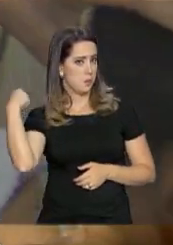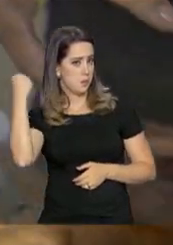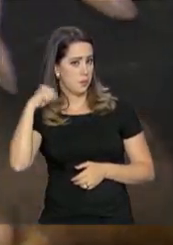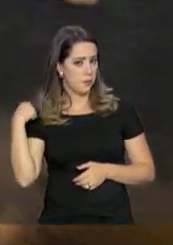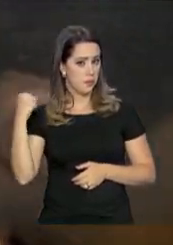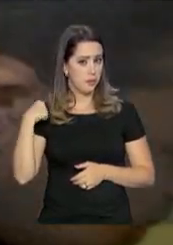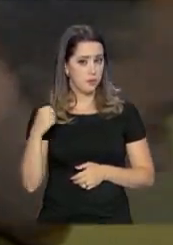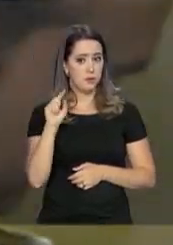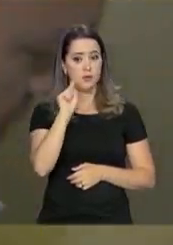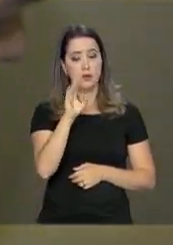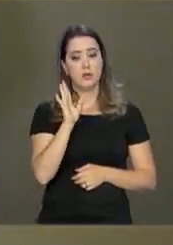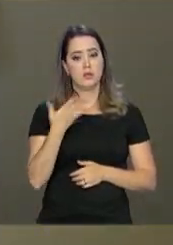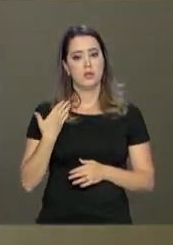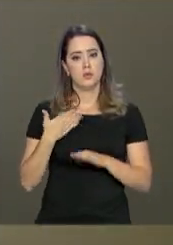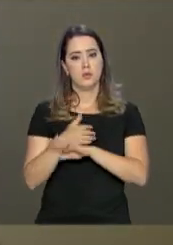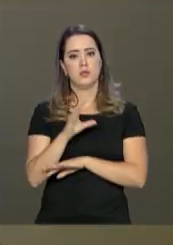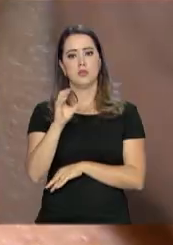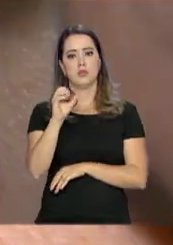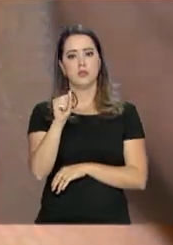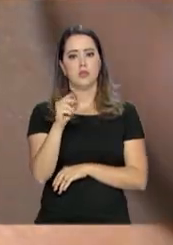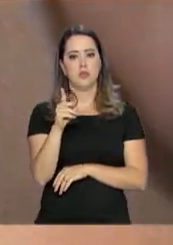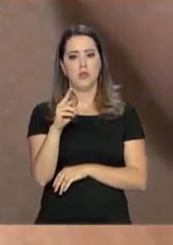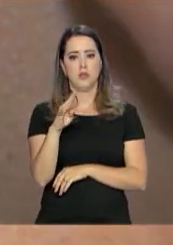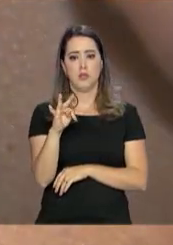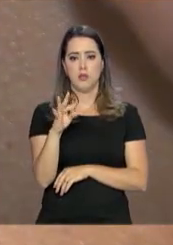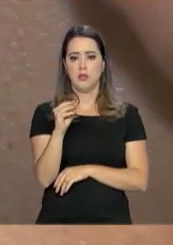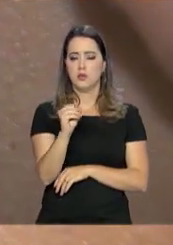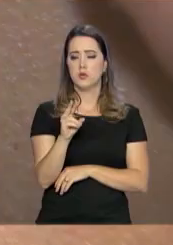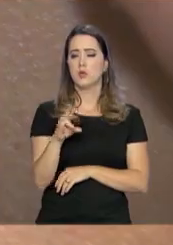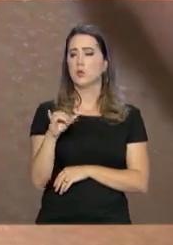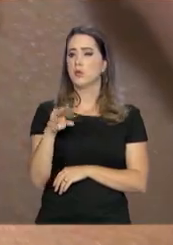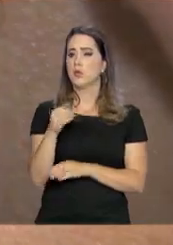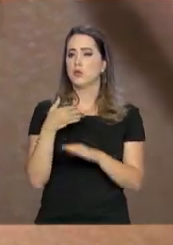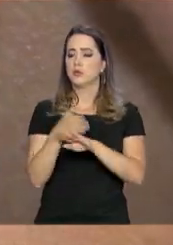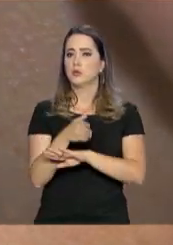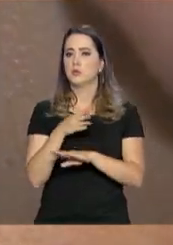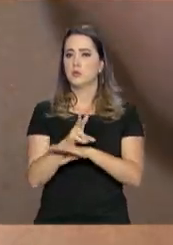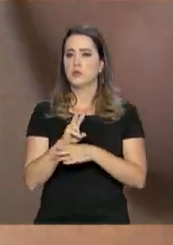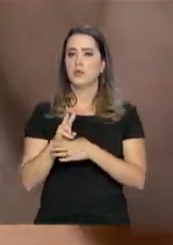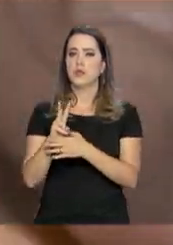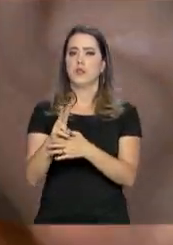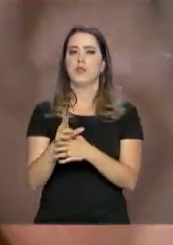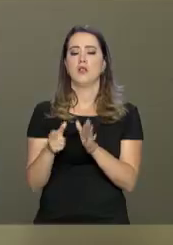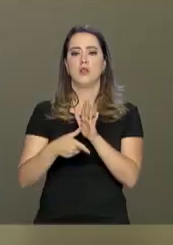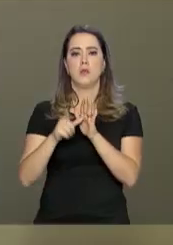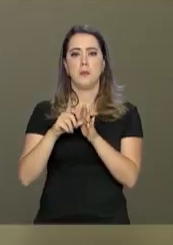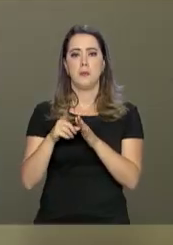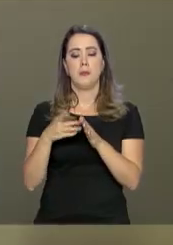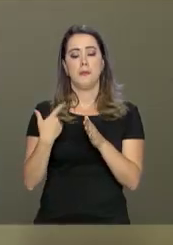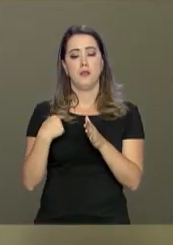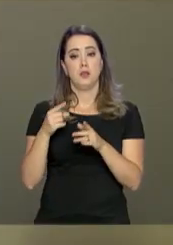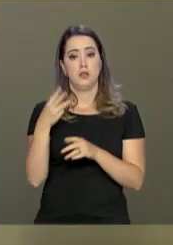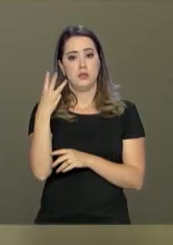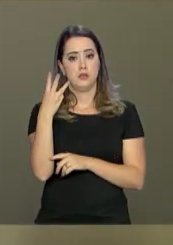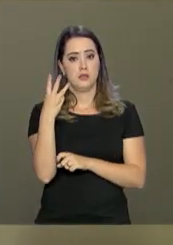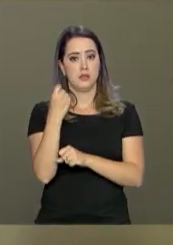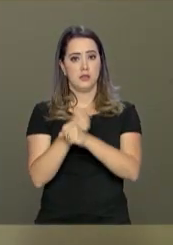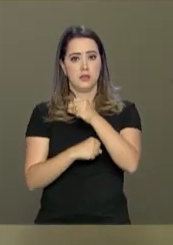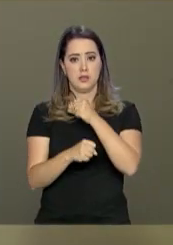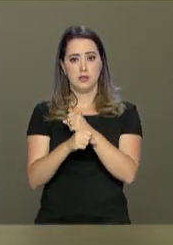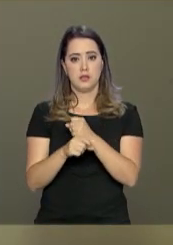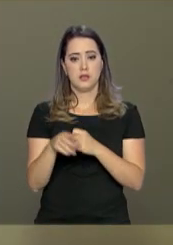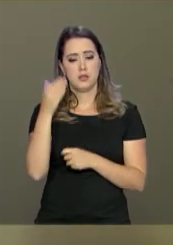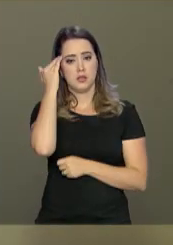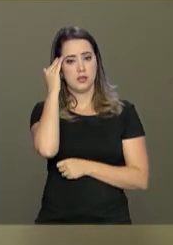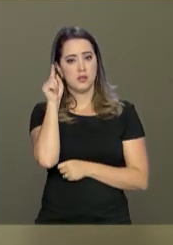do Cadastro Único e acessou o microcrédito antes mesmo da existência do plano Progredir. Há três anos, entendeu que este